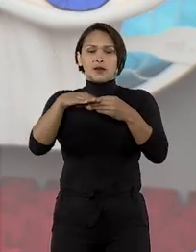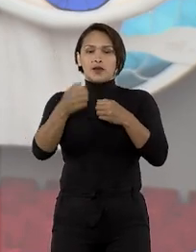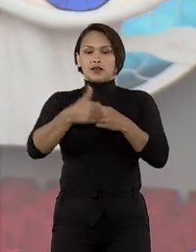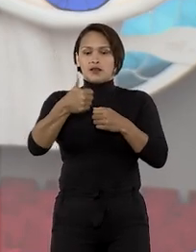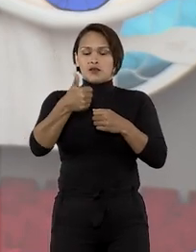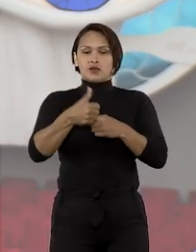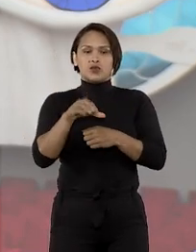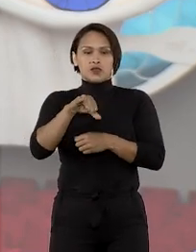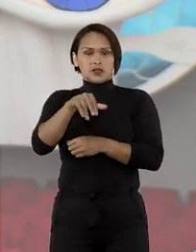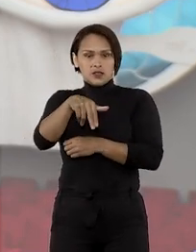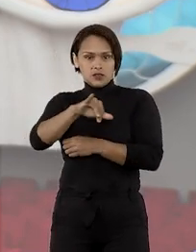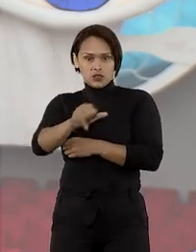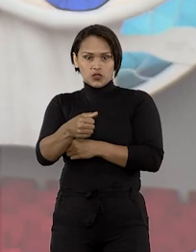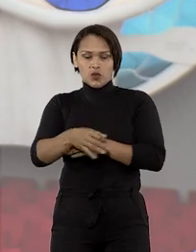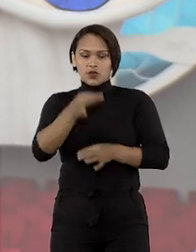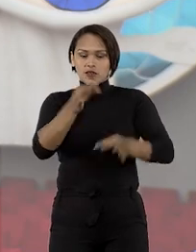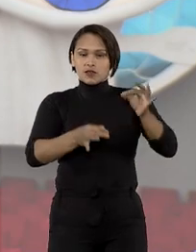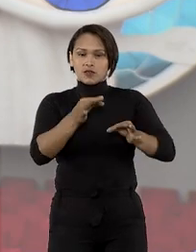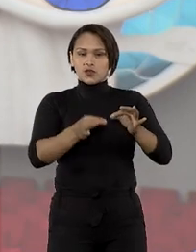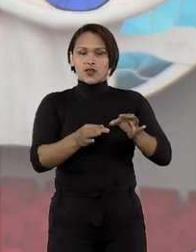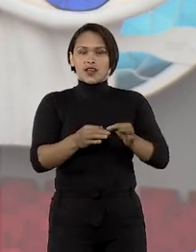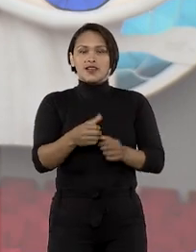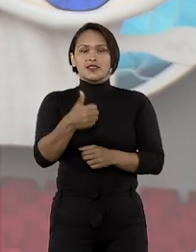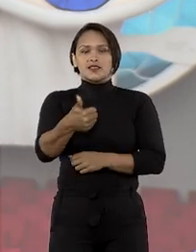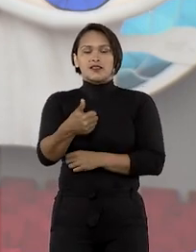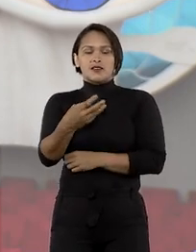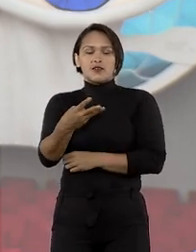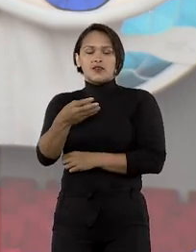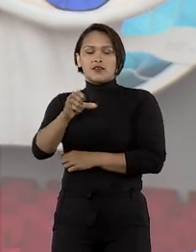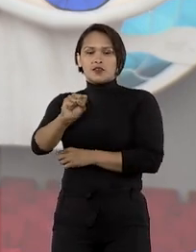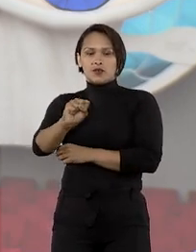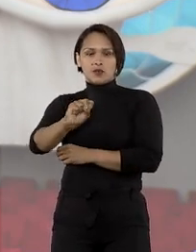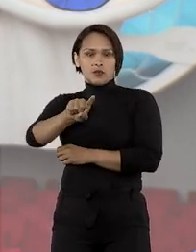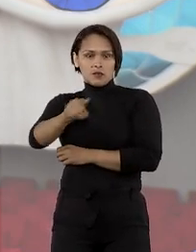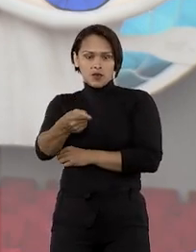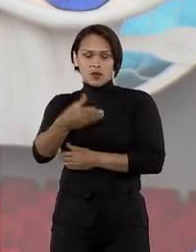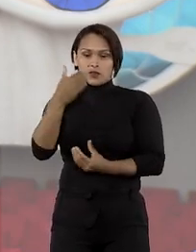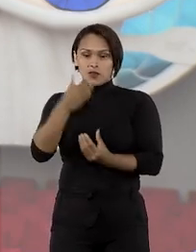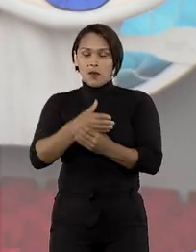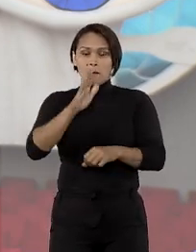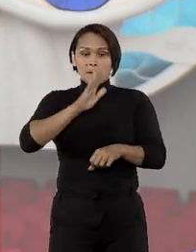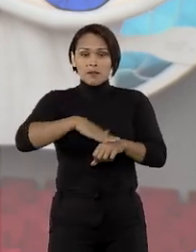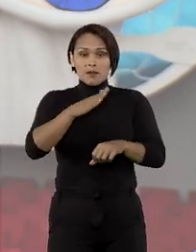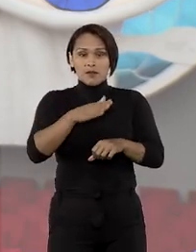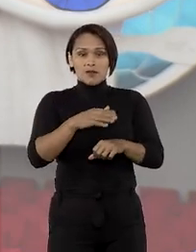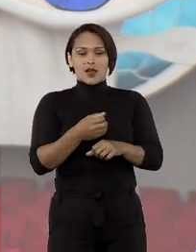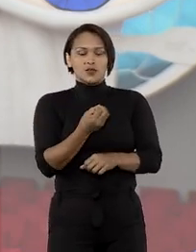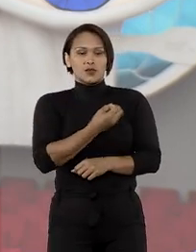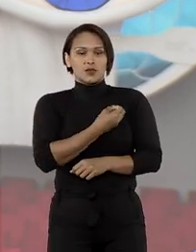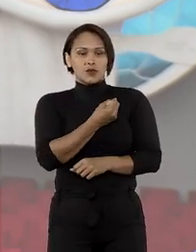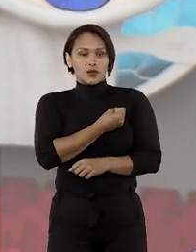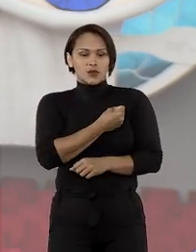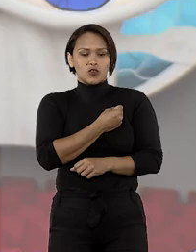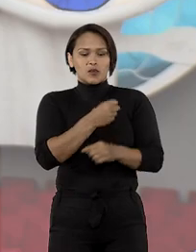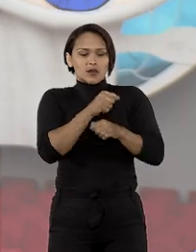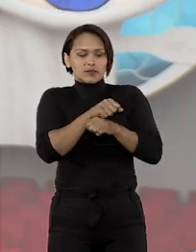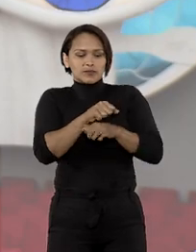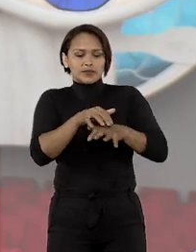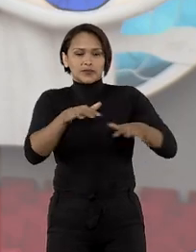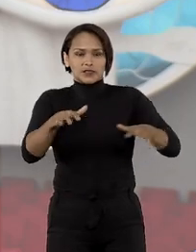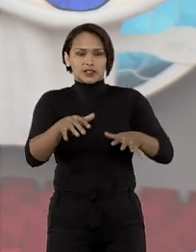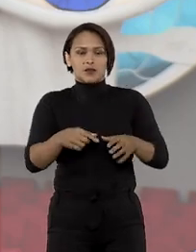Conselho Nacional de Justiça ao julgar cerca de 148 mil processos a mais do que o número de processos